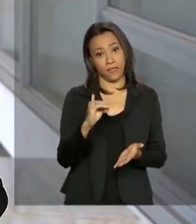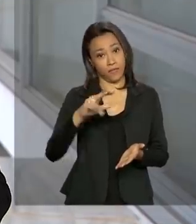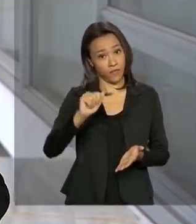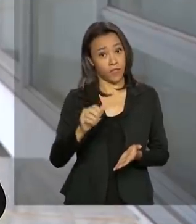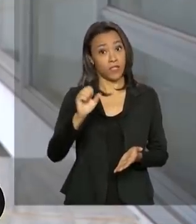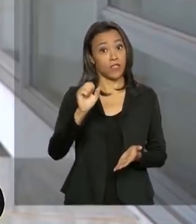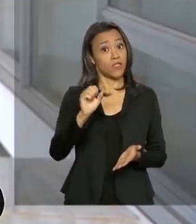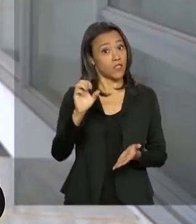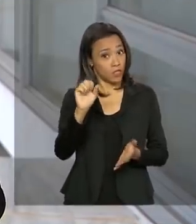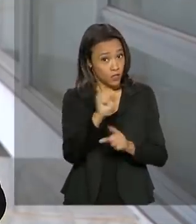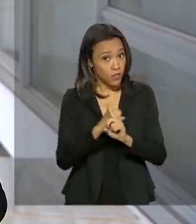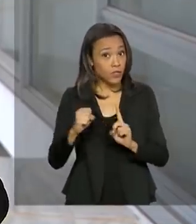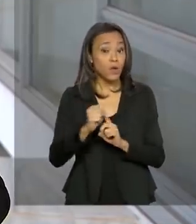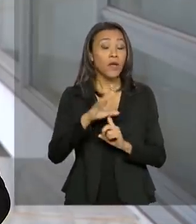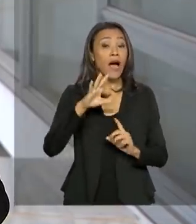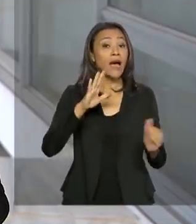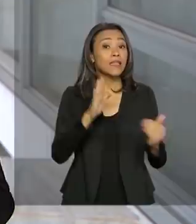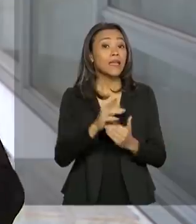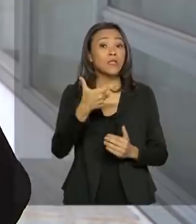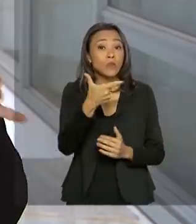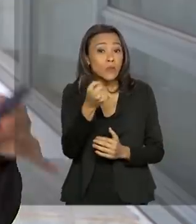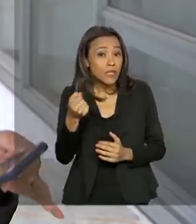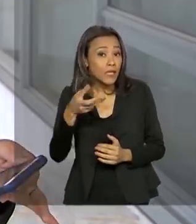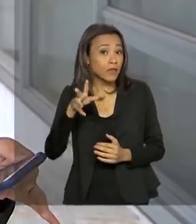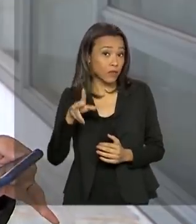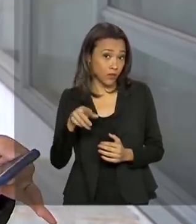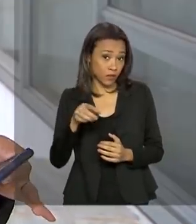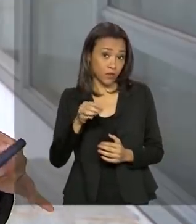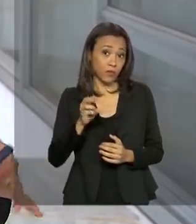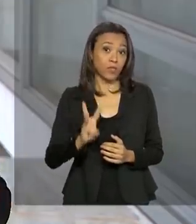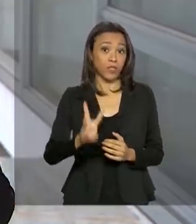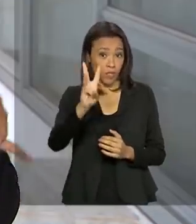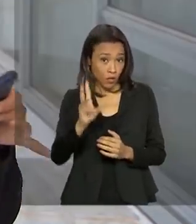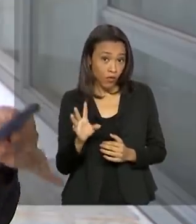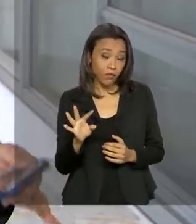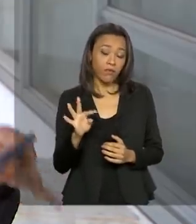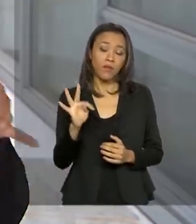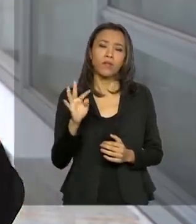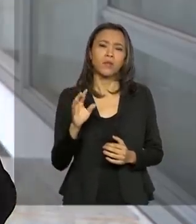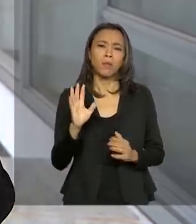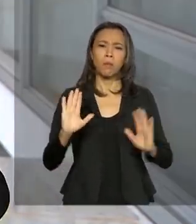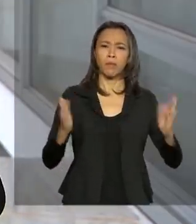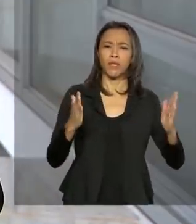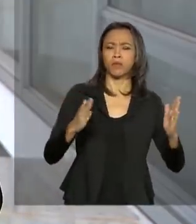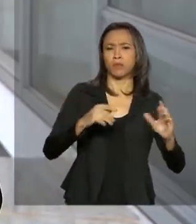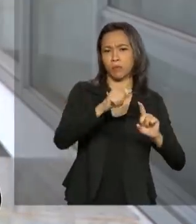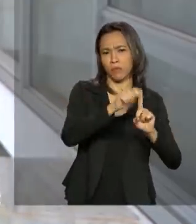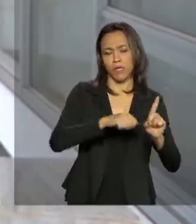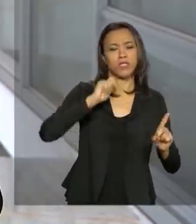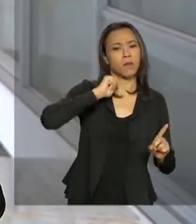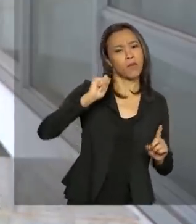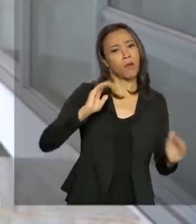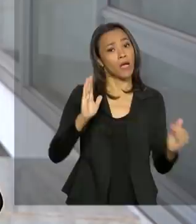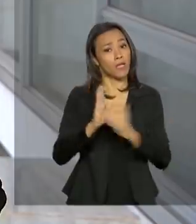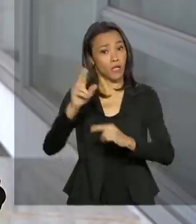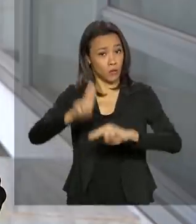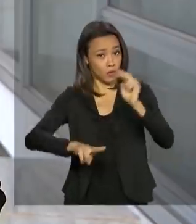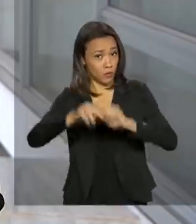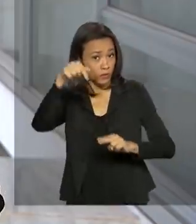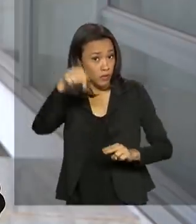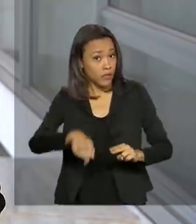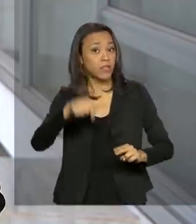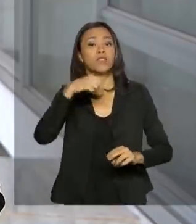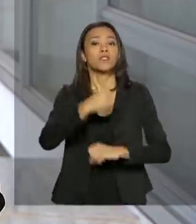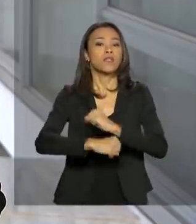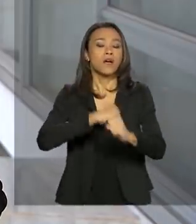for de até 200 kW por mês. Essa medida vale entre abril e junho deste ano. Pra isso, o